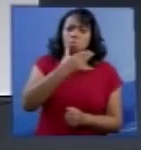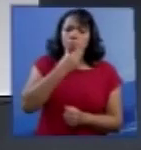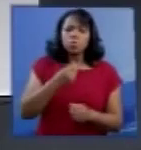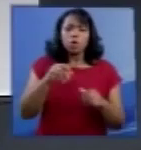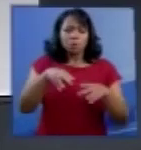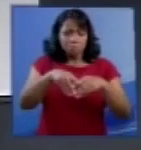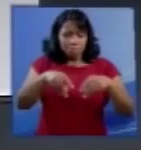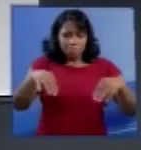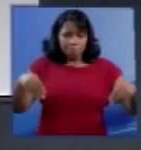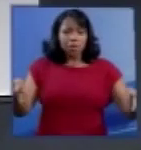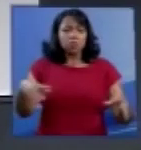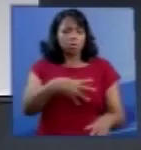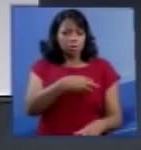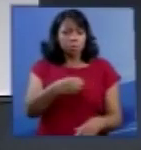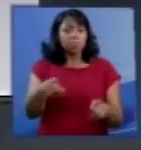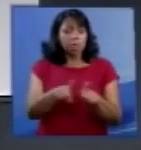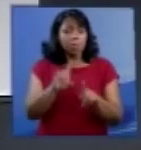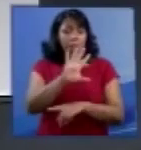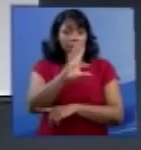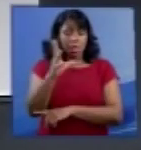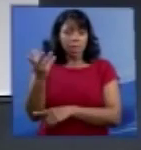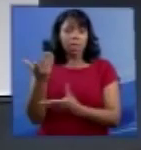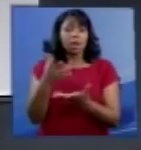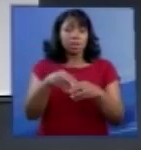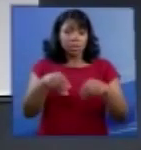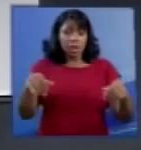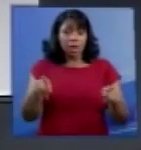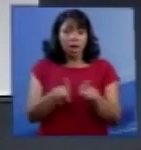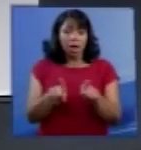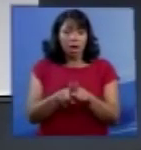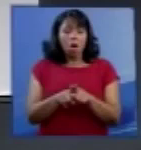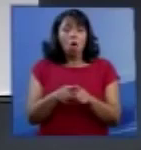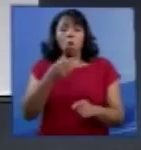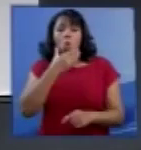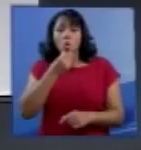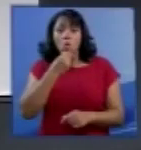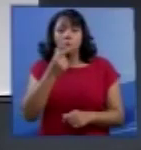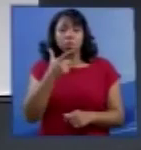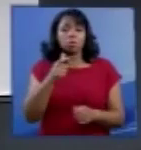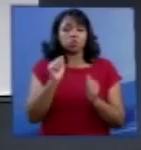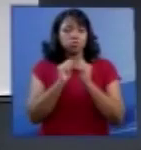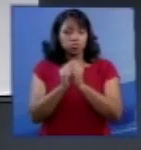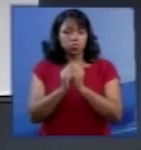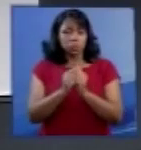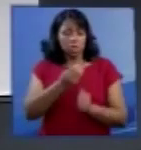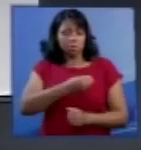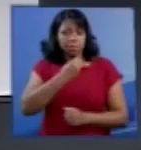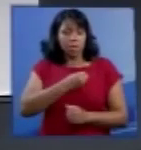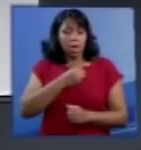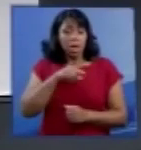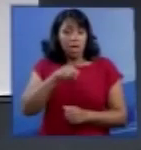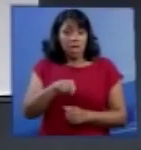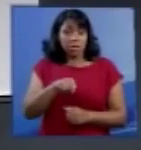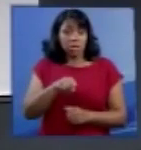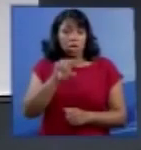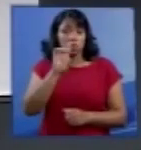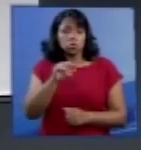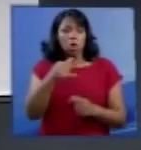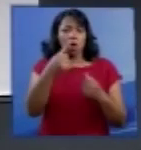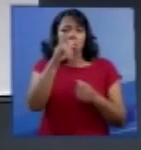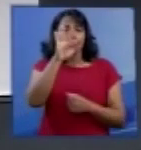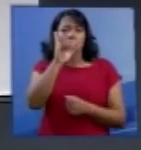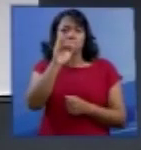terra. O homem não tece a teia da vida, ele é apenas um fio.